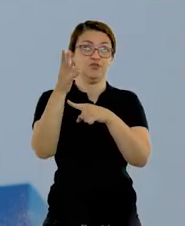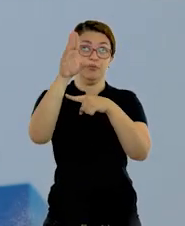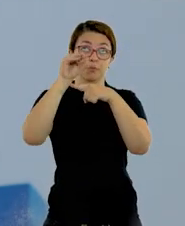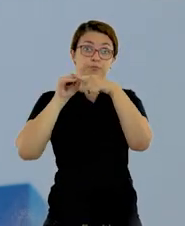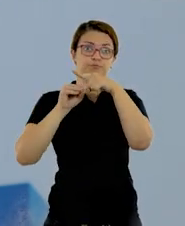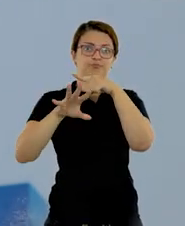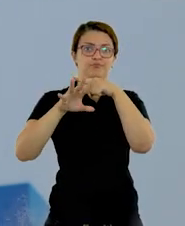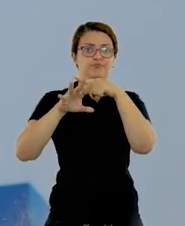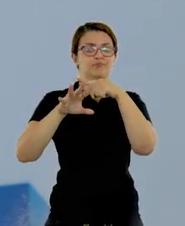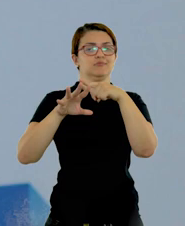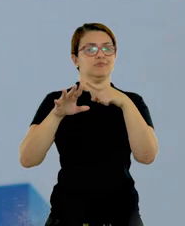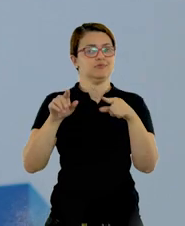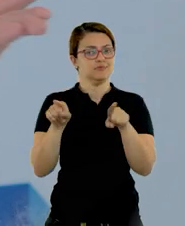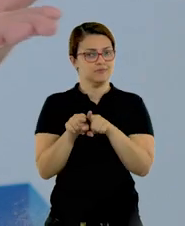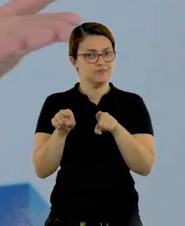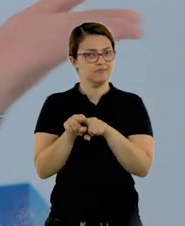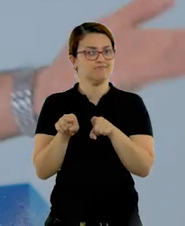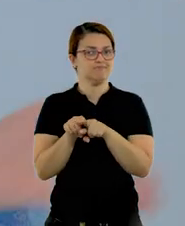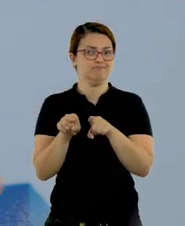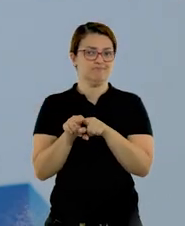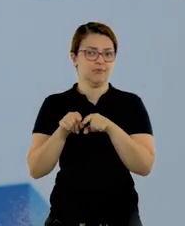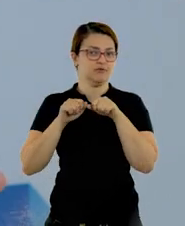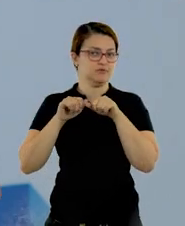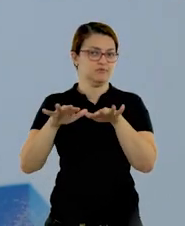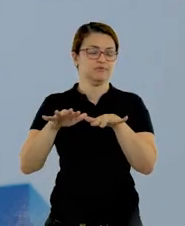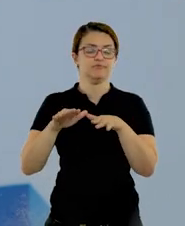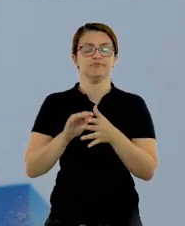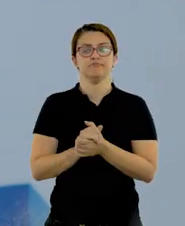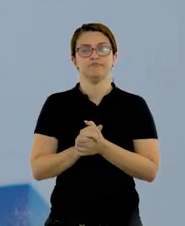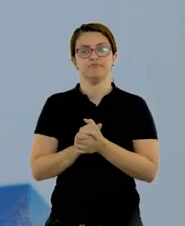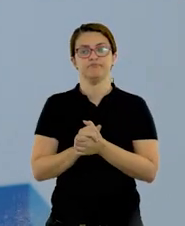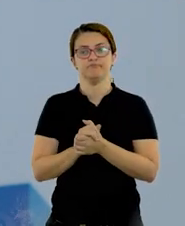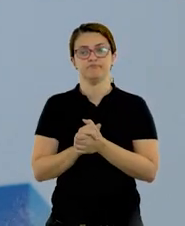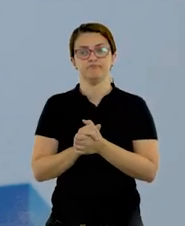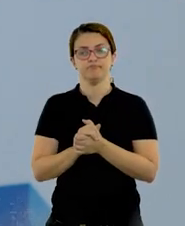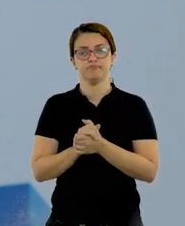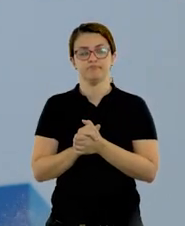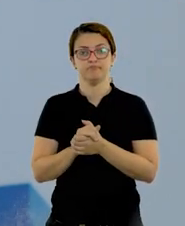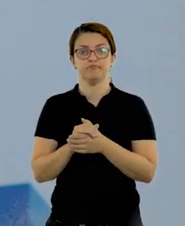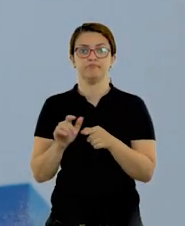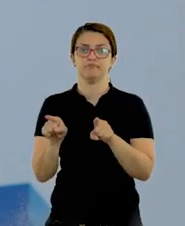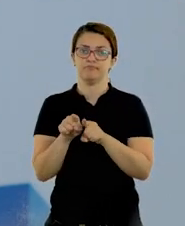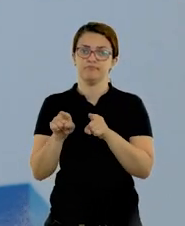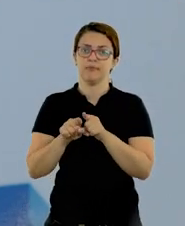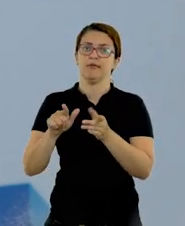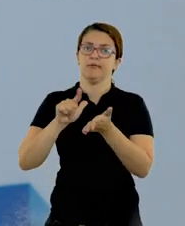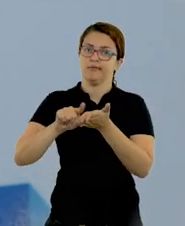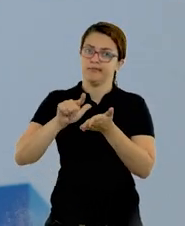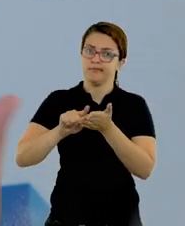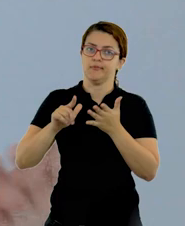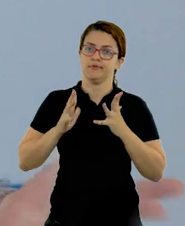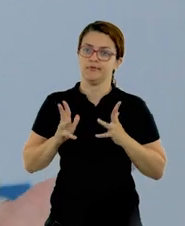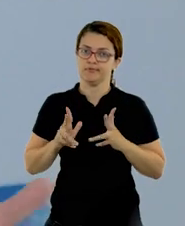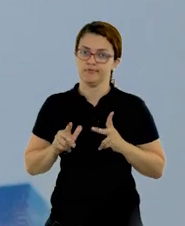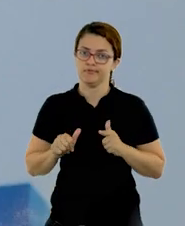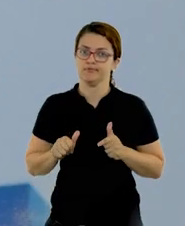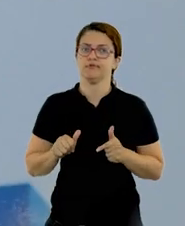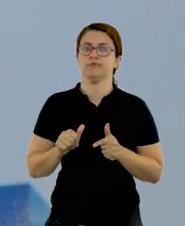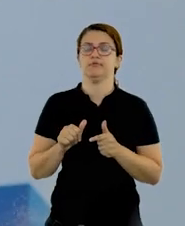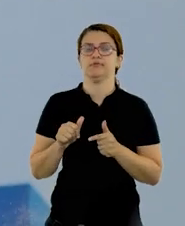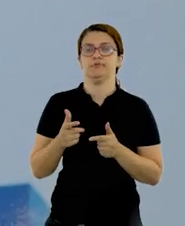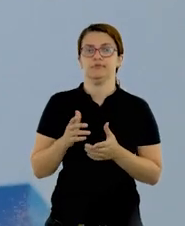E mais detalhe que eu não poderia deixar de falar é sobre a questão da higiene,